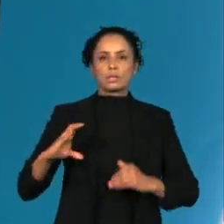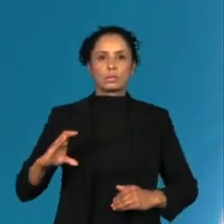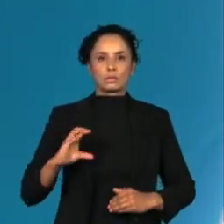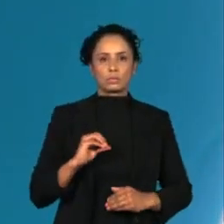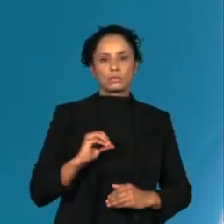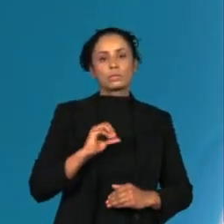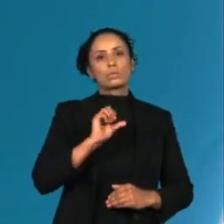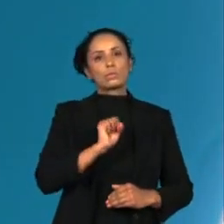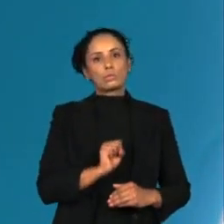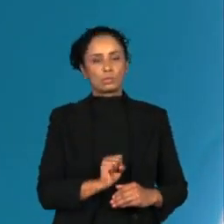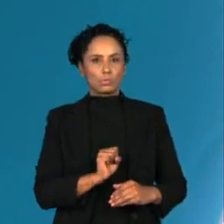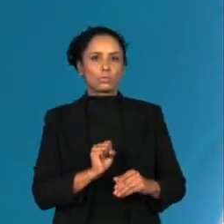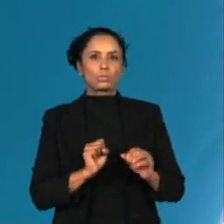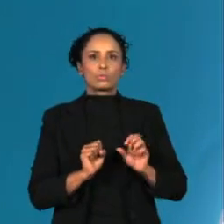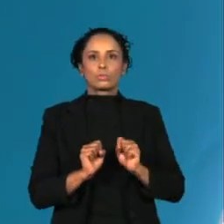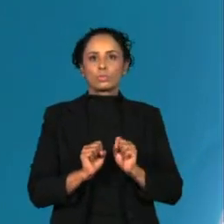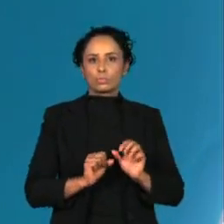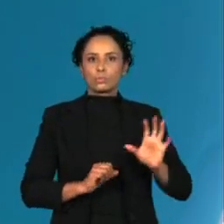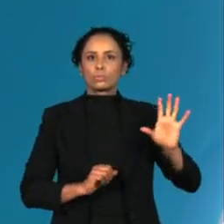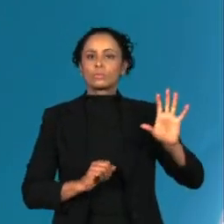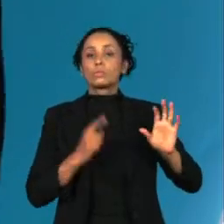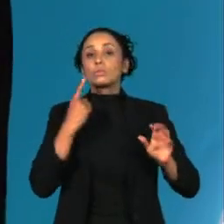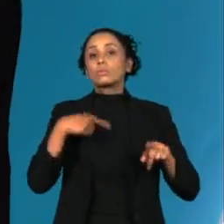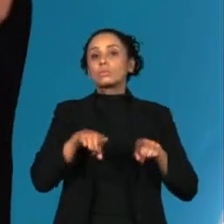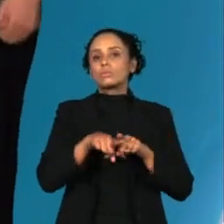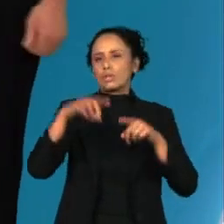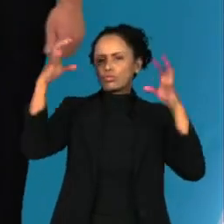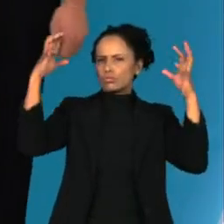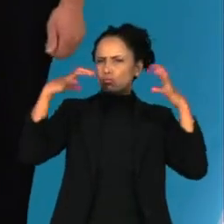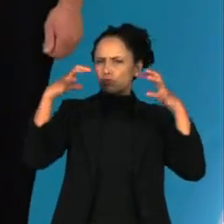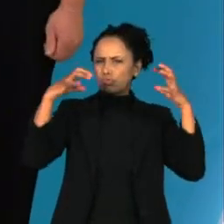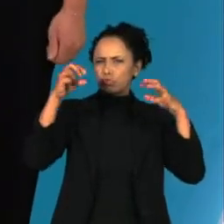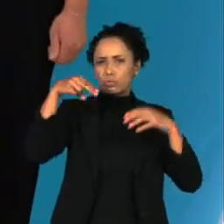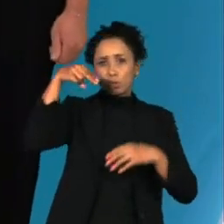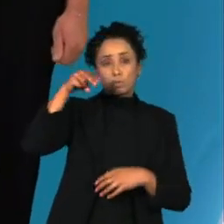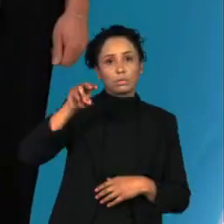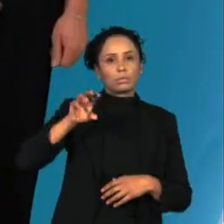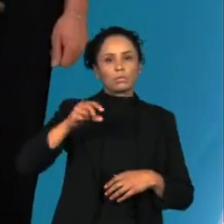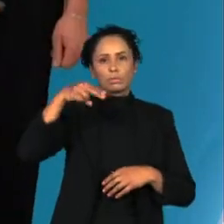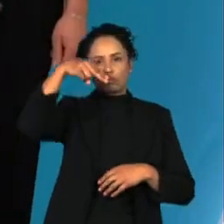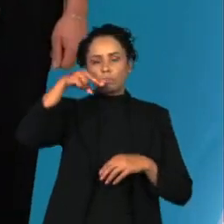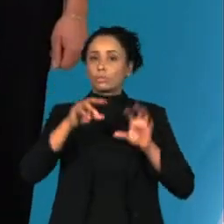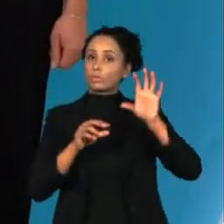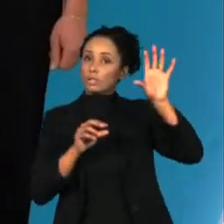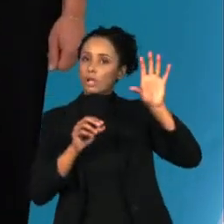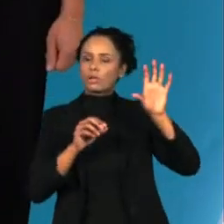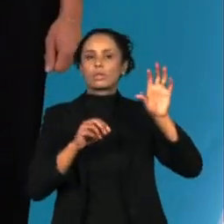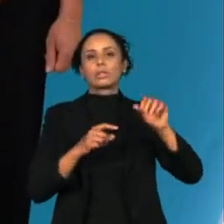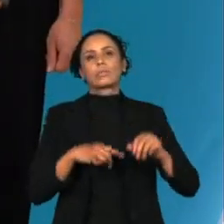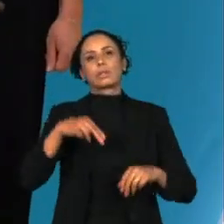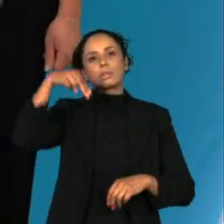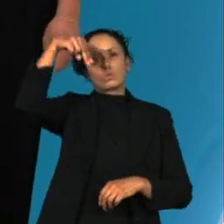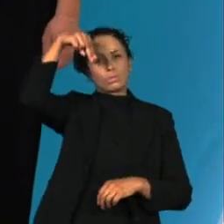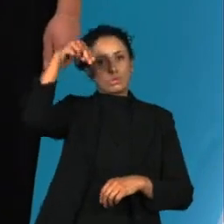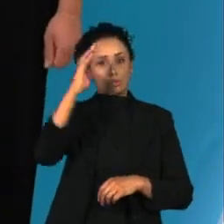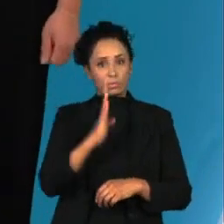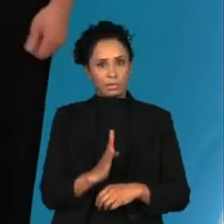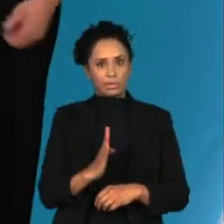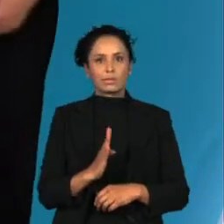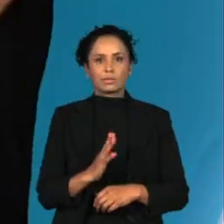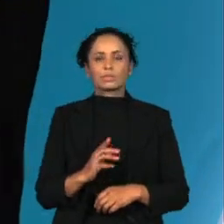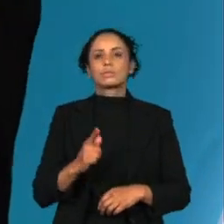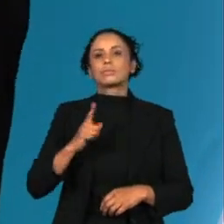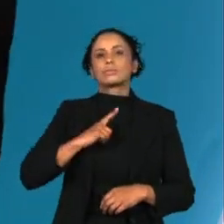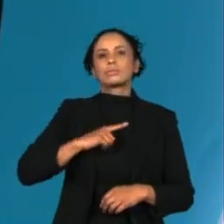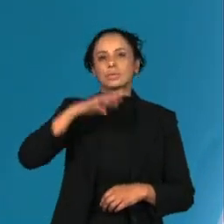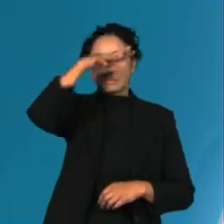e áreas do sul, mas ainda há muita chuva em toda a costa leste do nordeste e áreas do norte do Brasil. Região de Manaus e Belém com